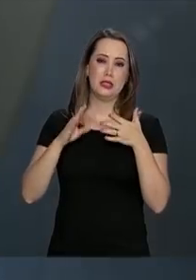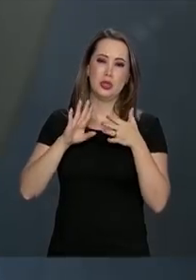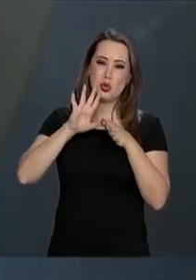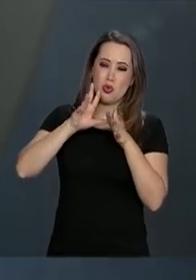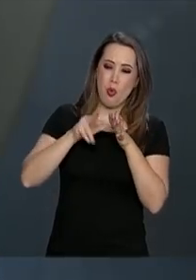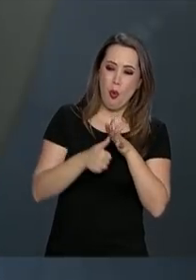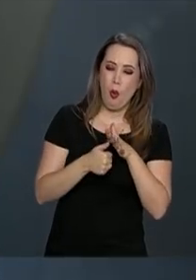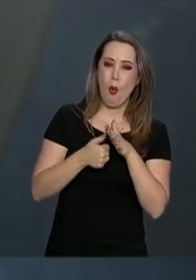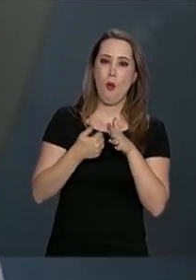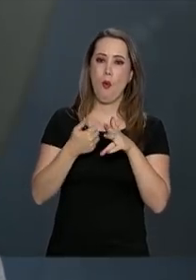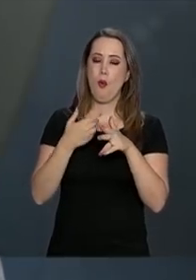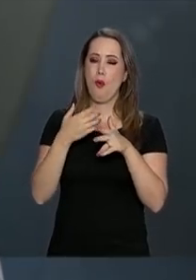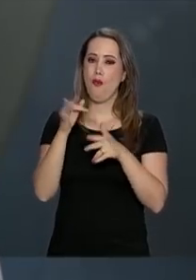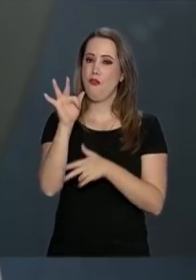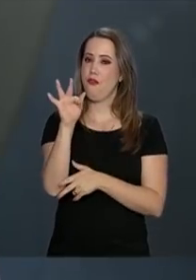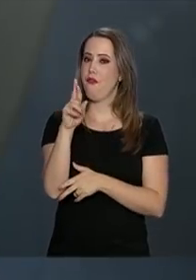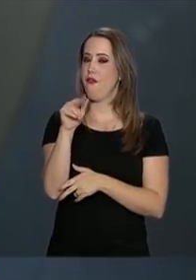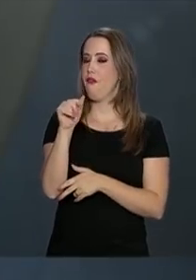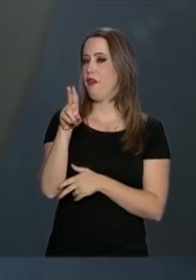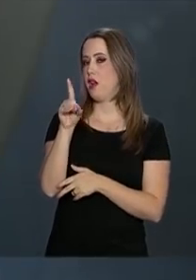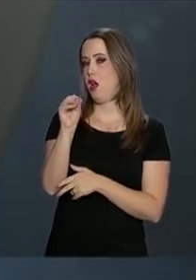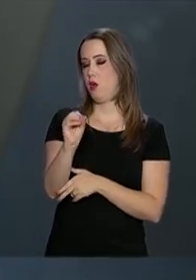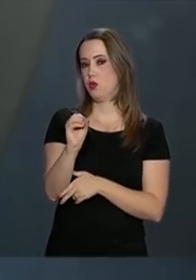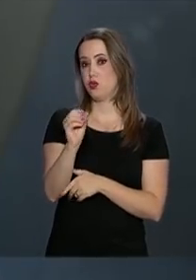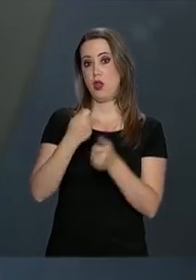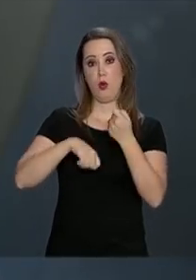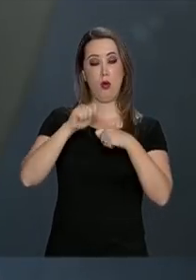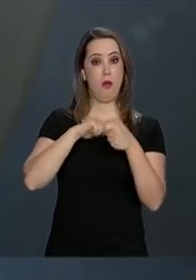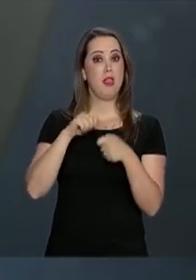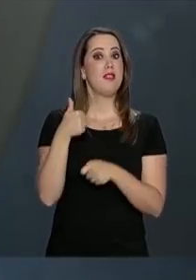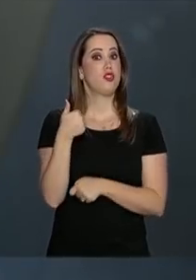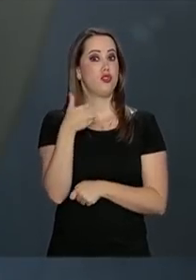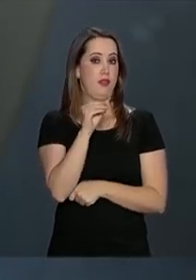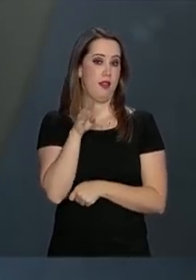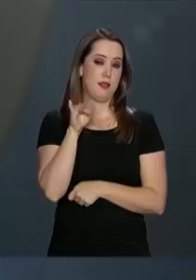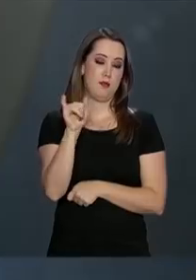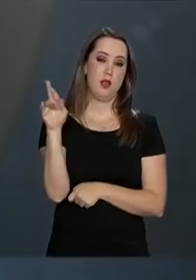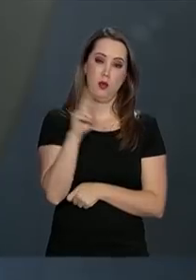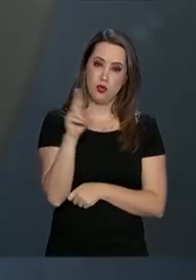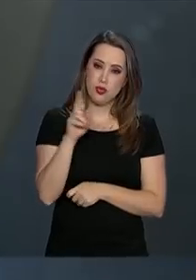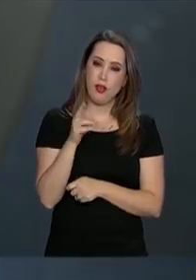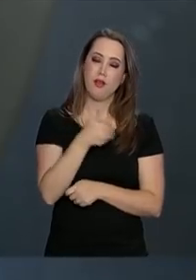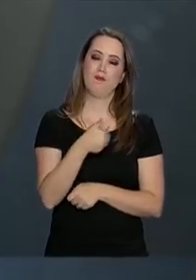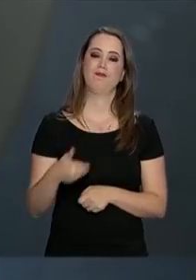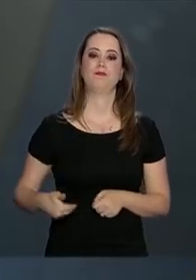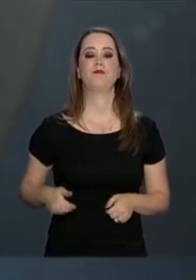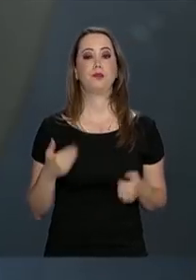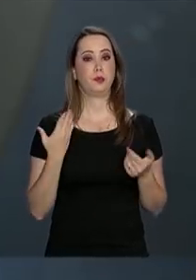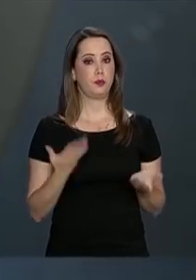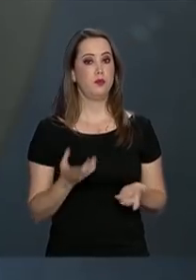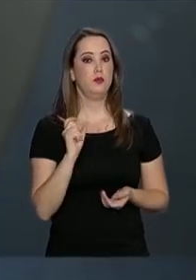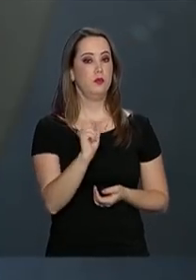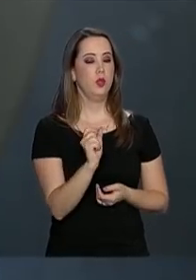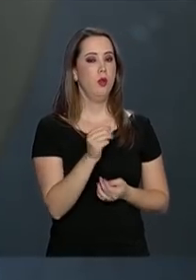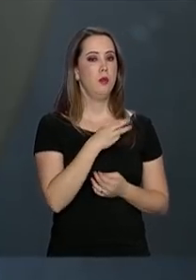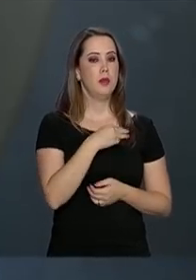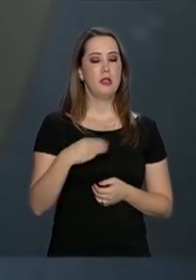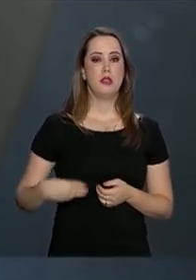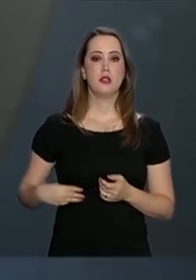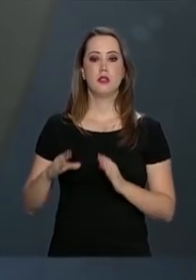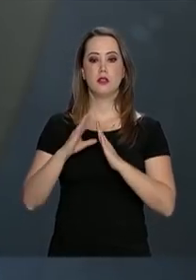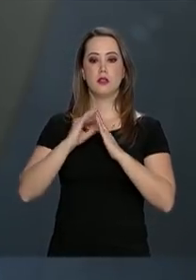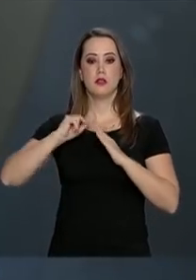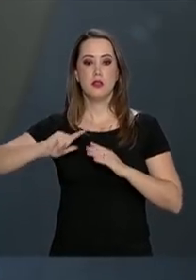INSS devem gerar uma economia de quase 10 bilhões de reais aos cofres públicos. O ministro da Casa Civil,